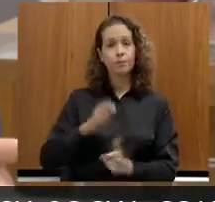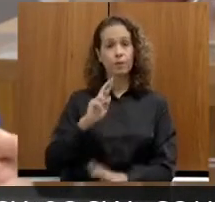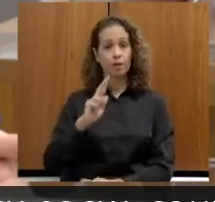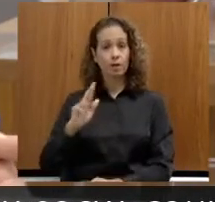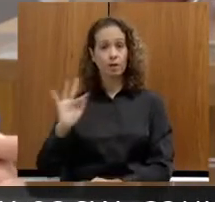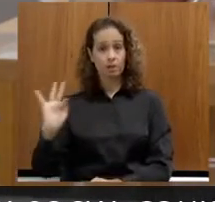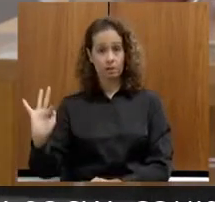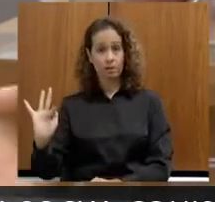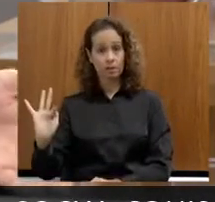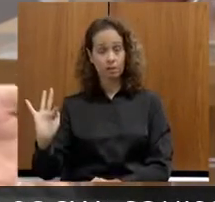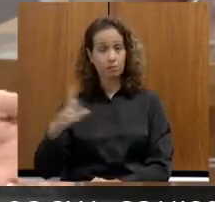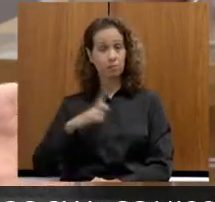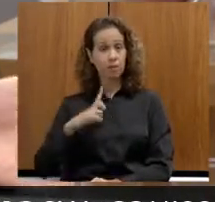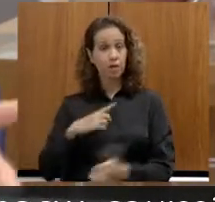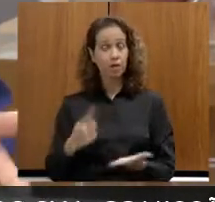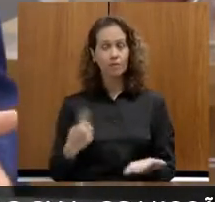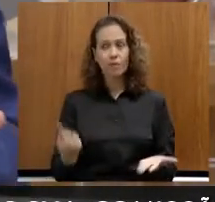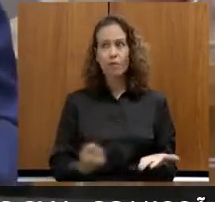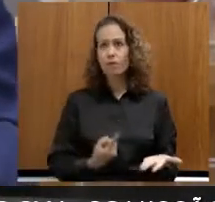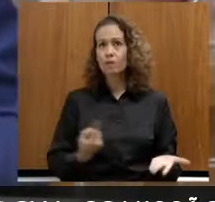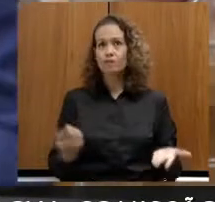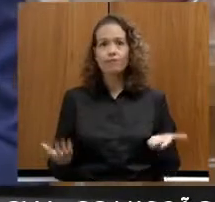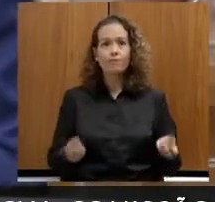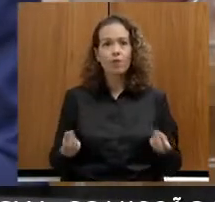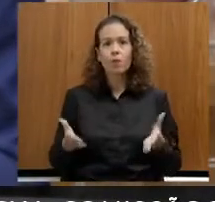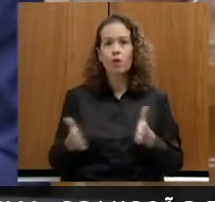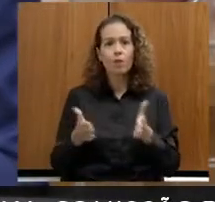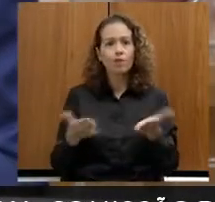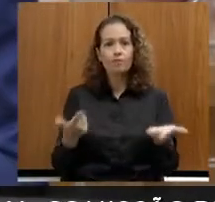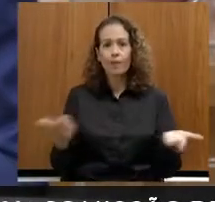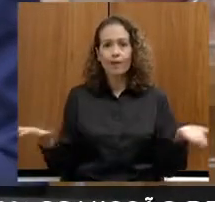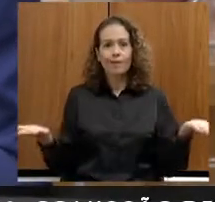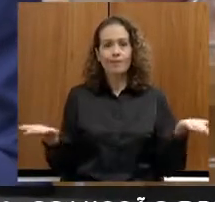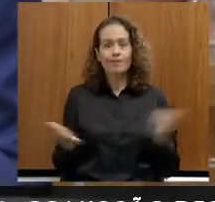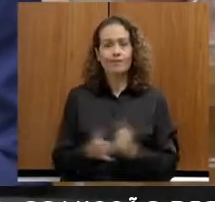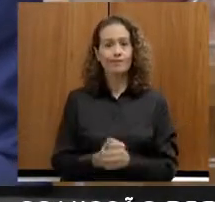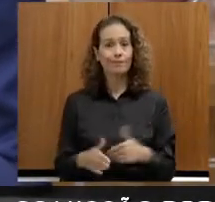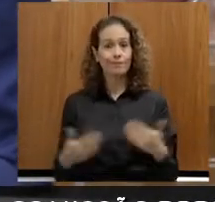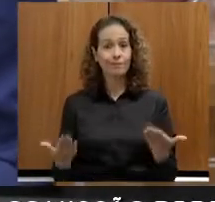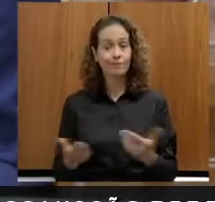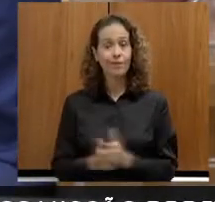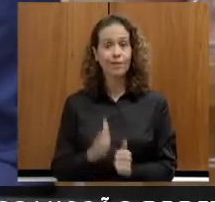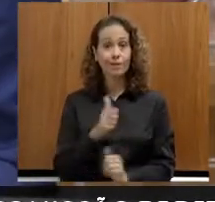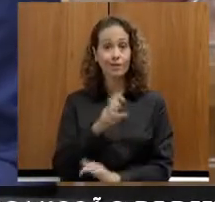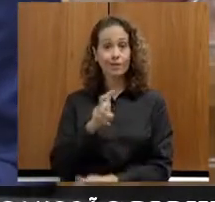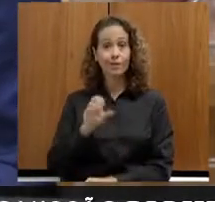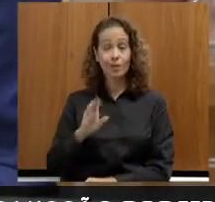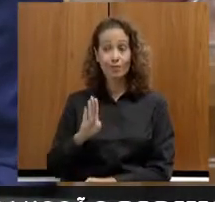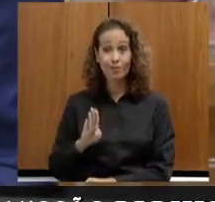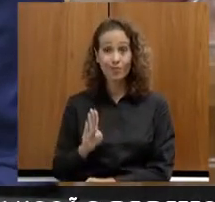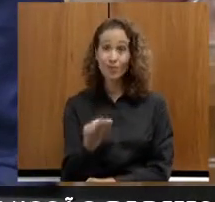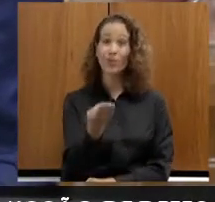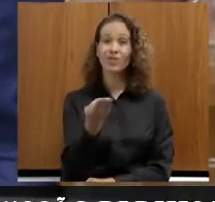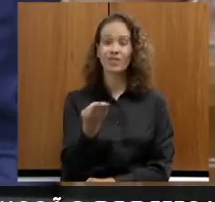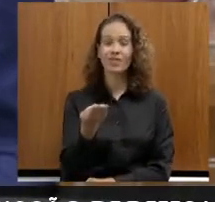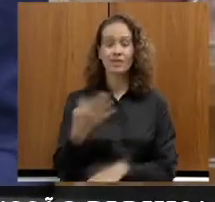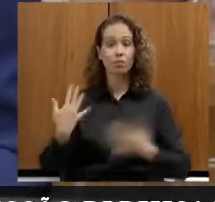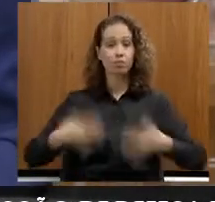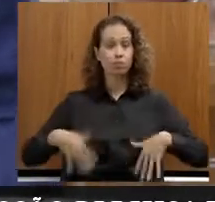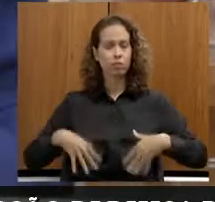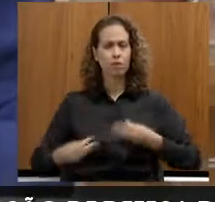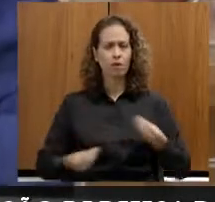recuperação fiscal, já que nós não temos outro caminho, salvo levantar 150 bilhões que